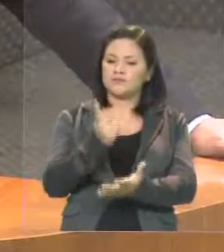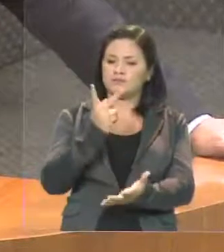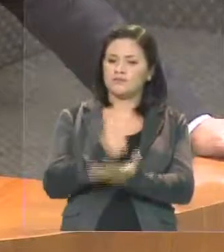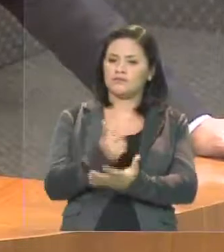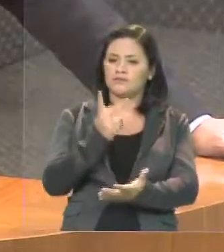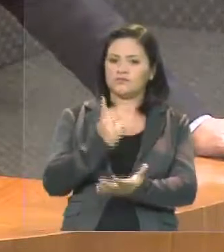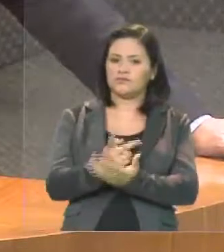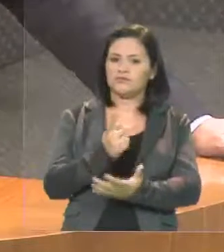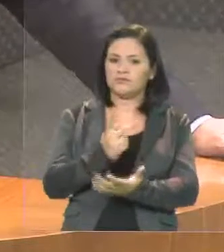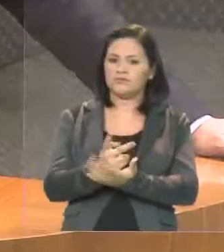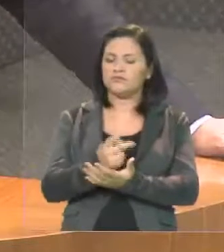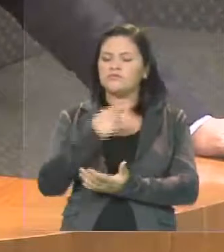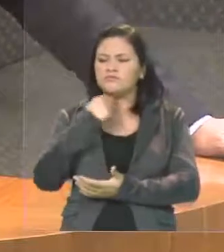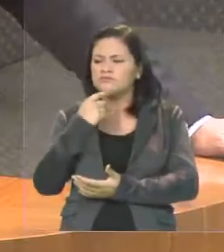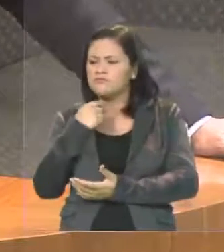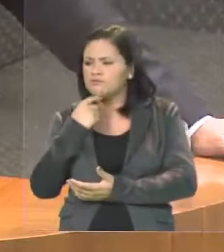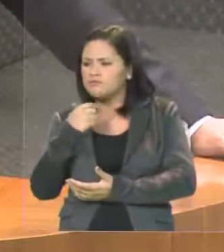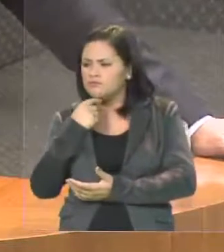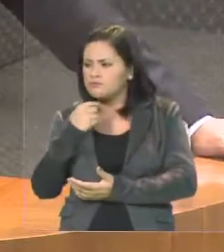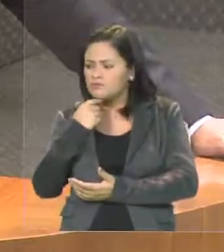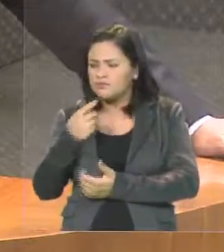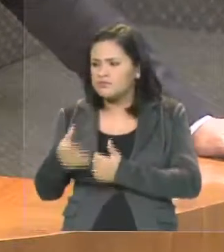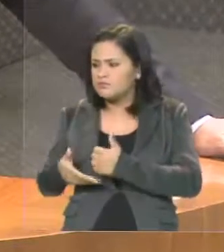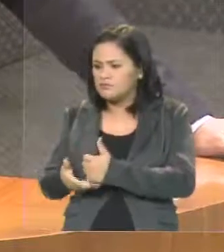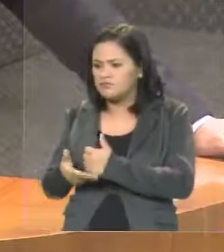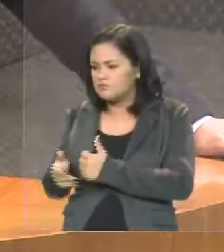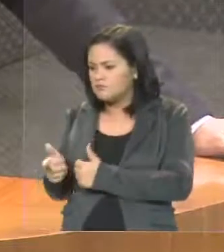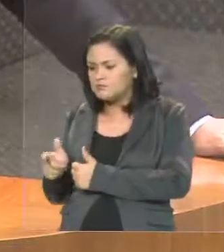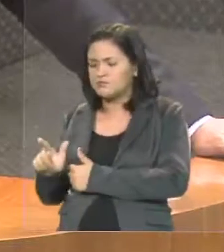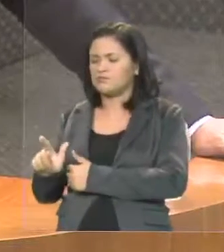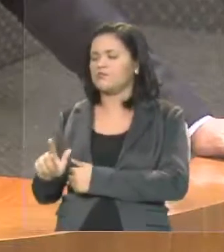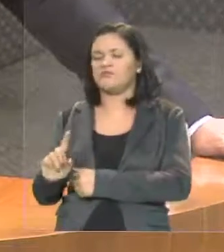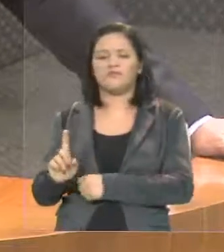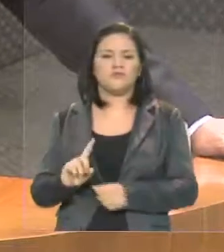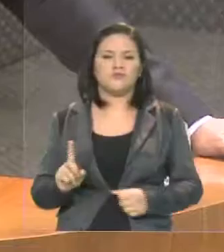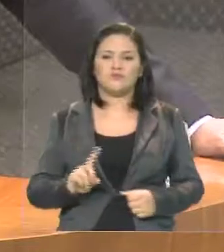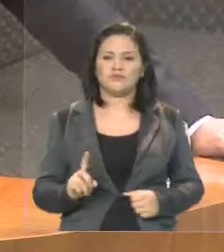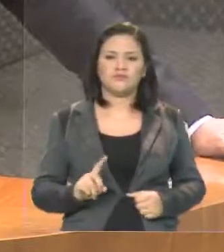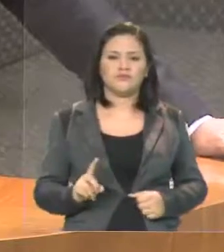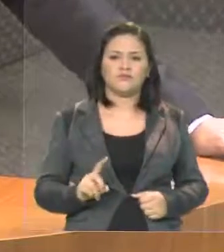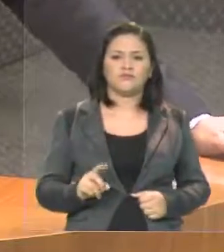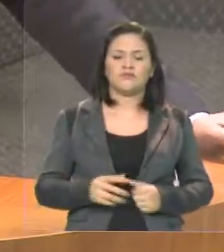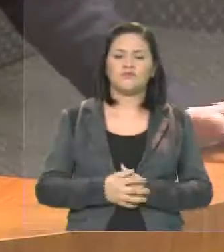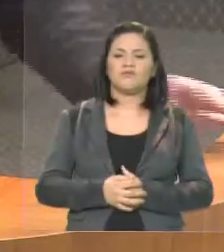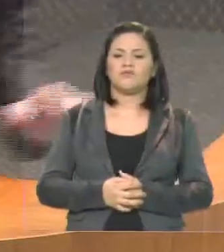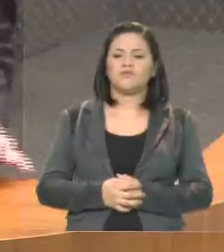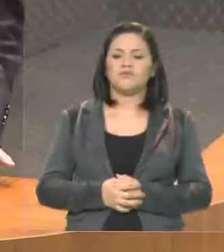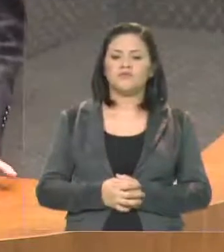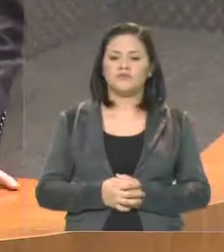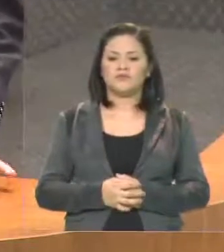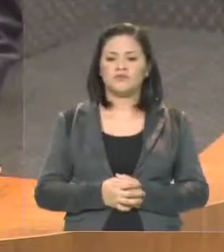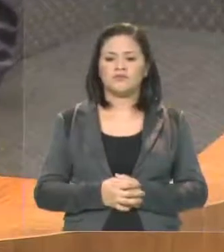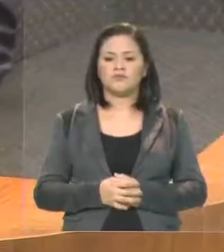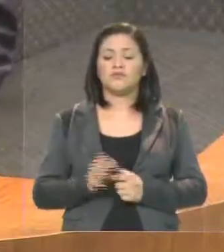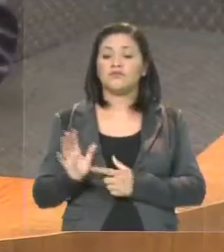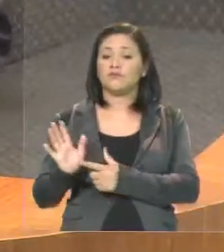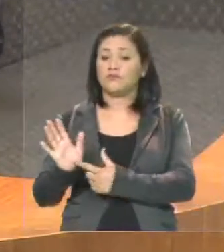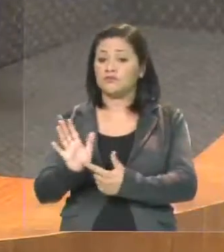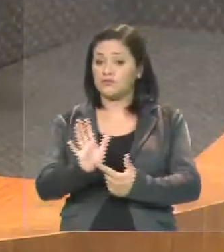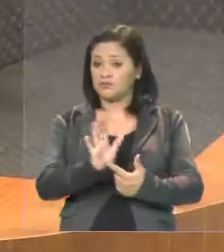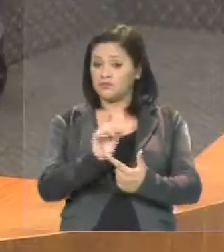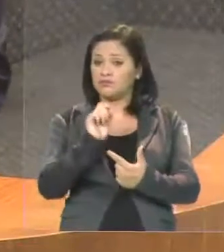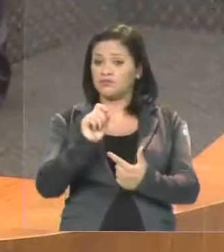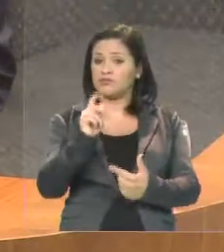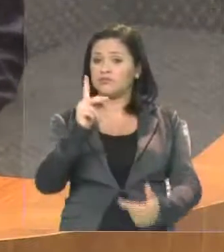sentido de apoiar ou não qualquer um candidato ao governo do Estado. mostrando, assim, que o PEM